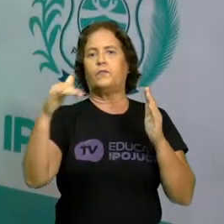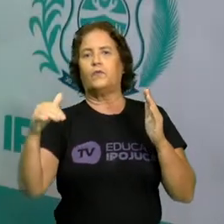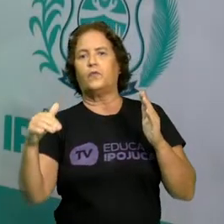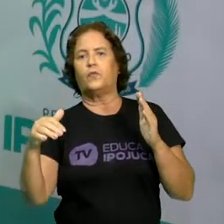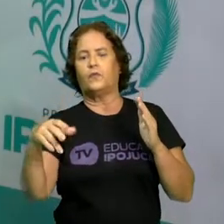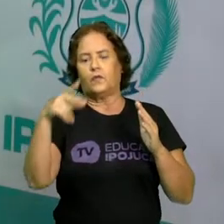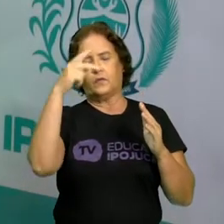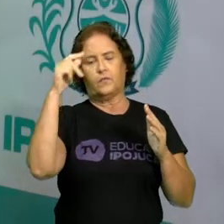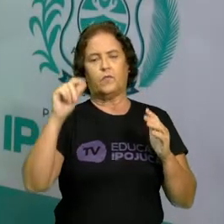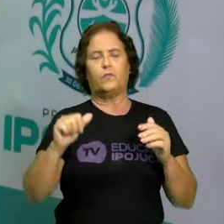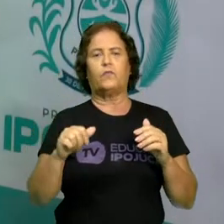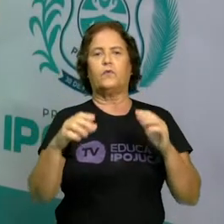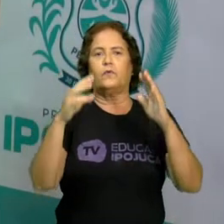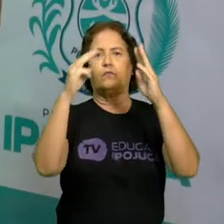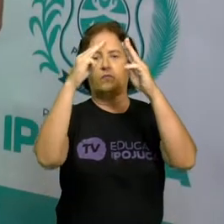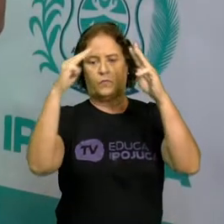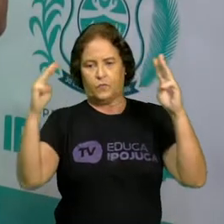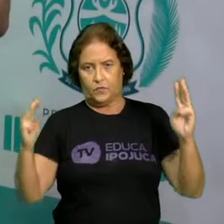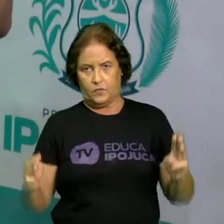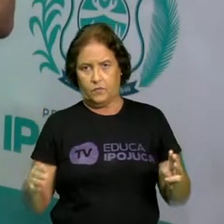Existem outros também.